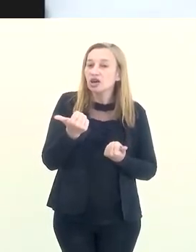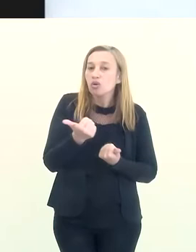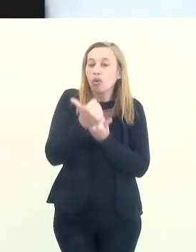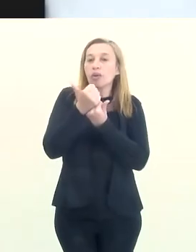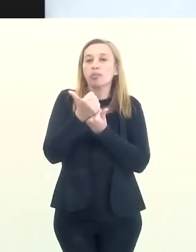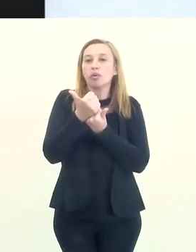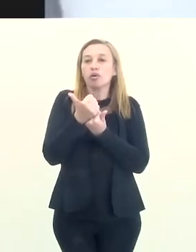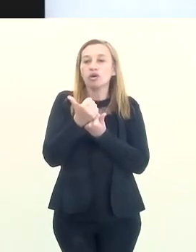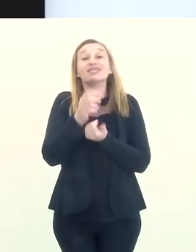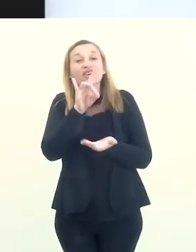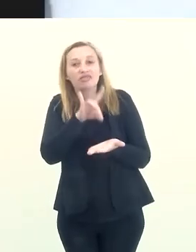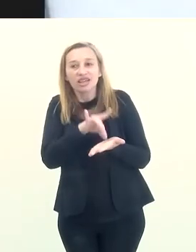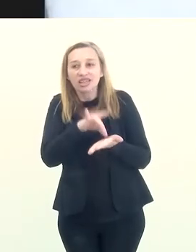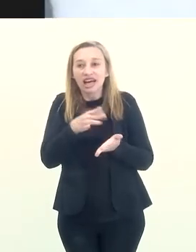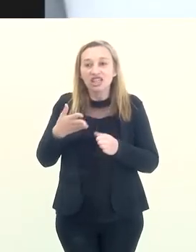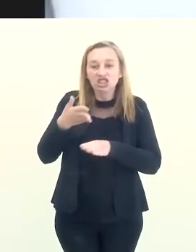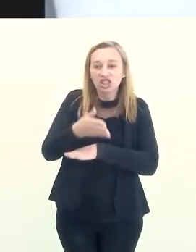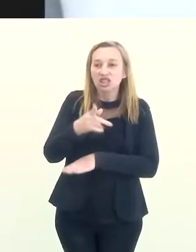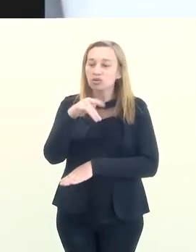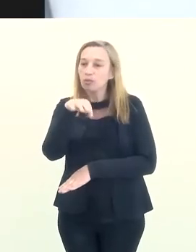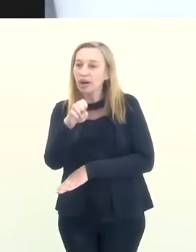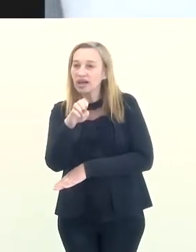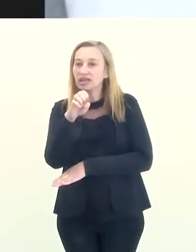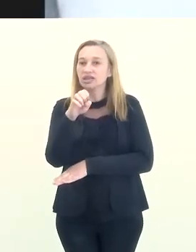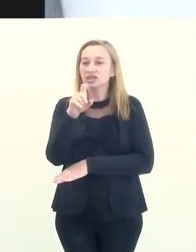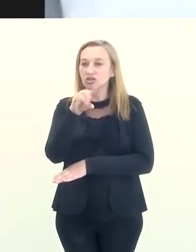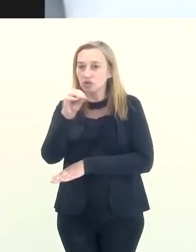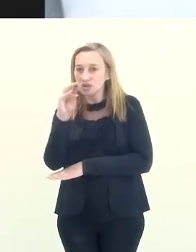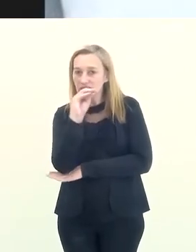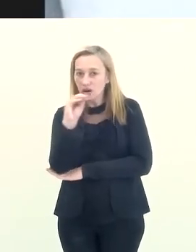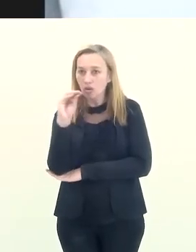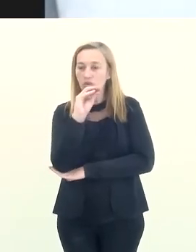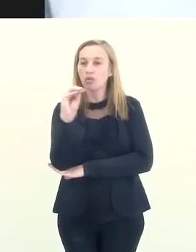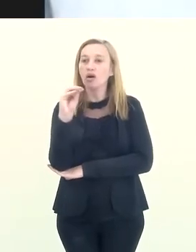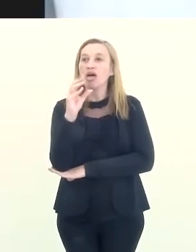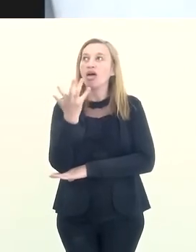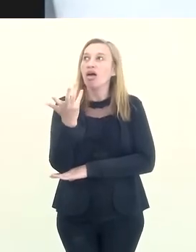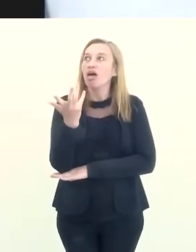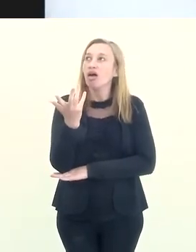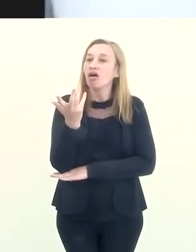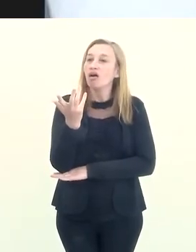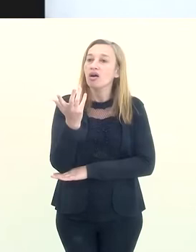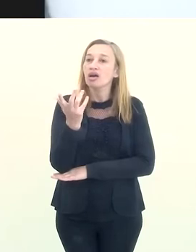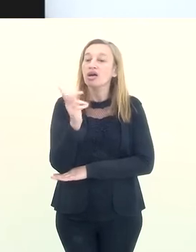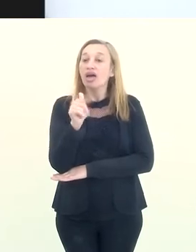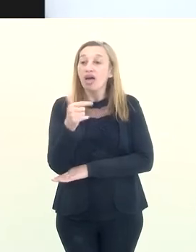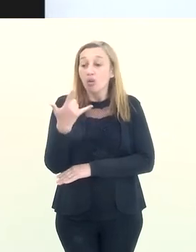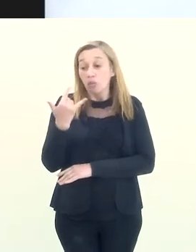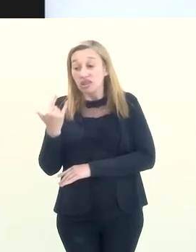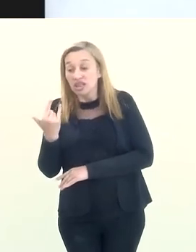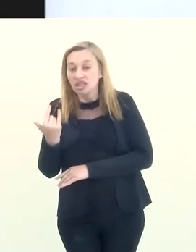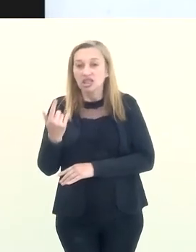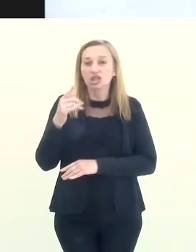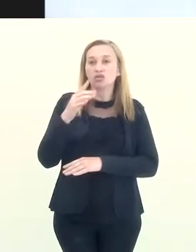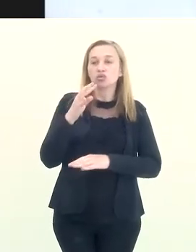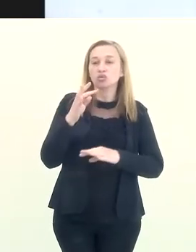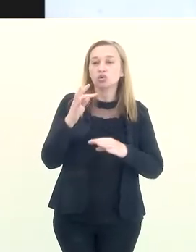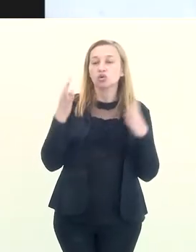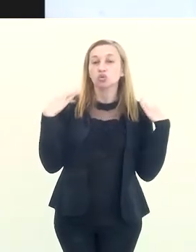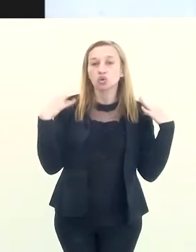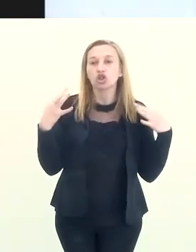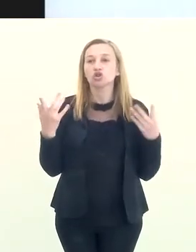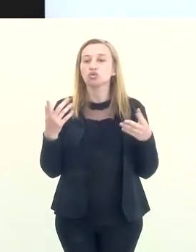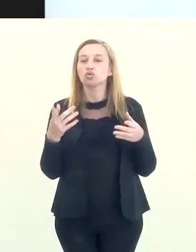âncora. Então, na verdade, chegando o Parque dos Dinossauros, que é um atrativo